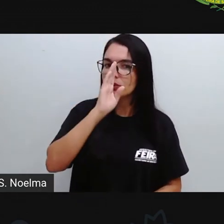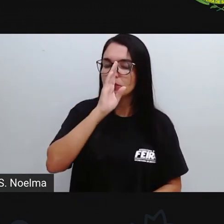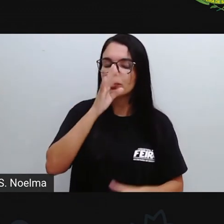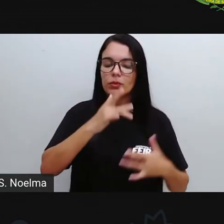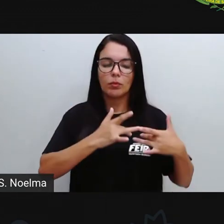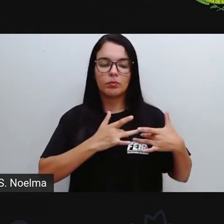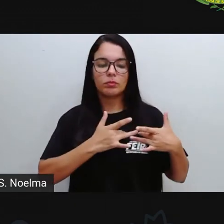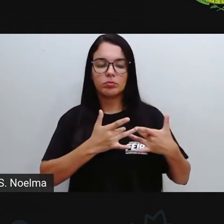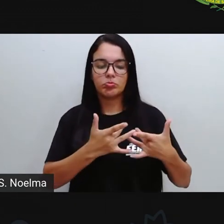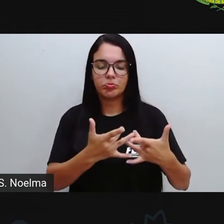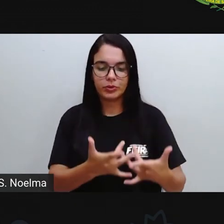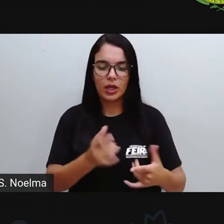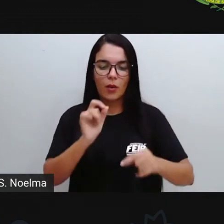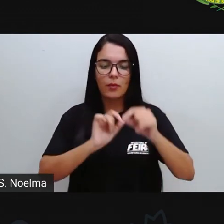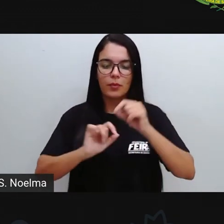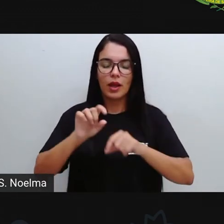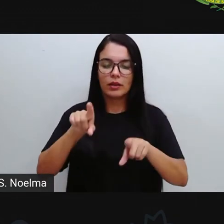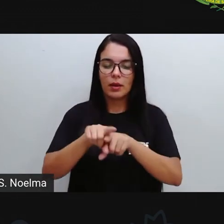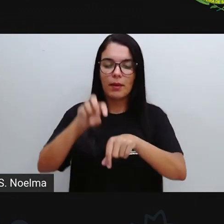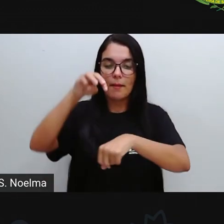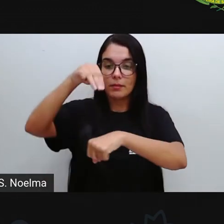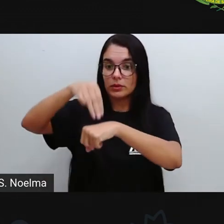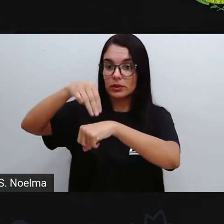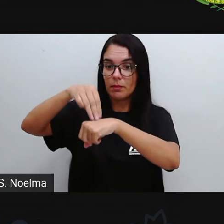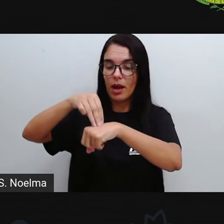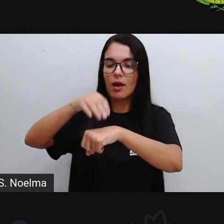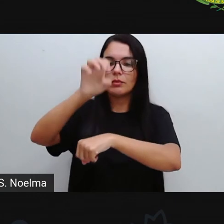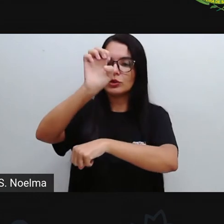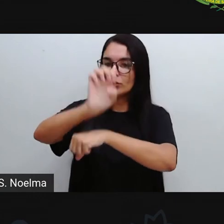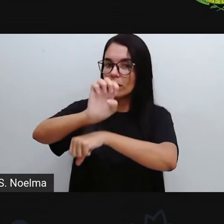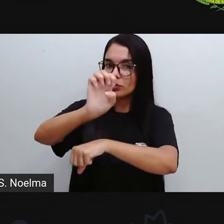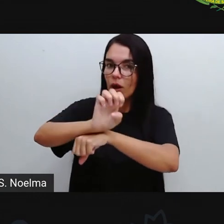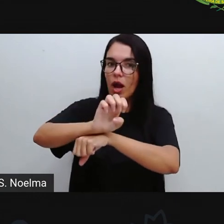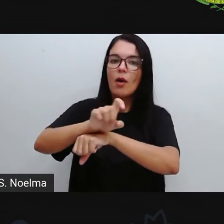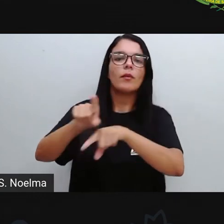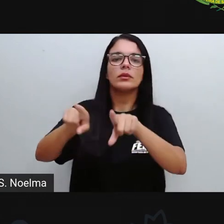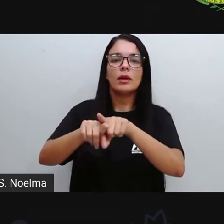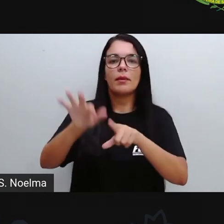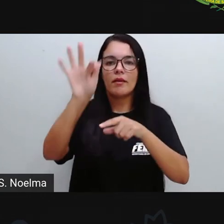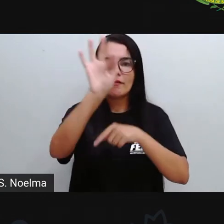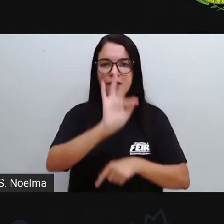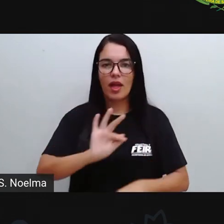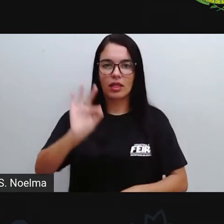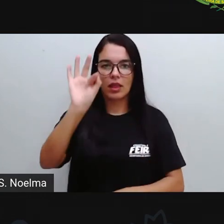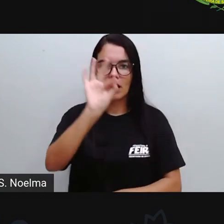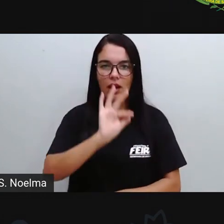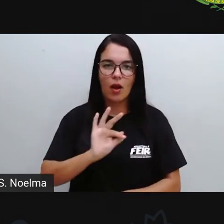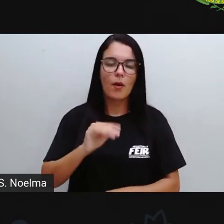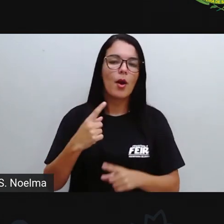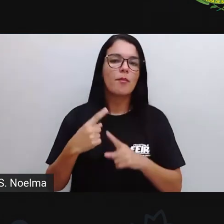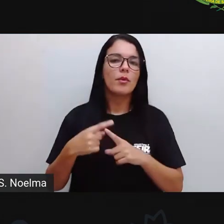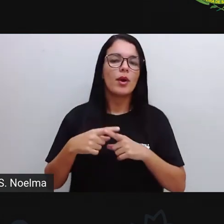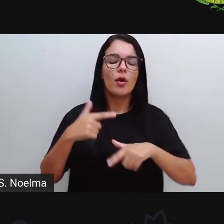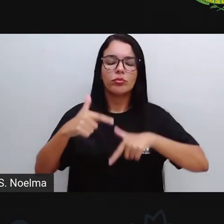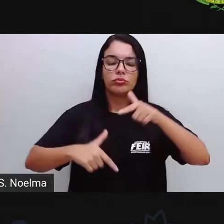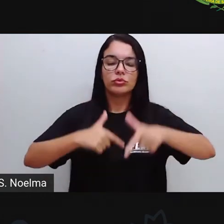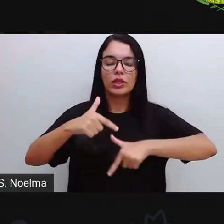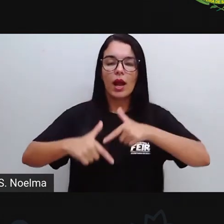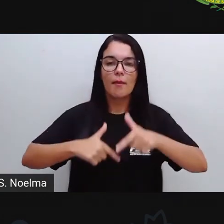só Em nível Municipal Mas também Estadual E federal Nós vimos Que os serviços Públicos São serviços Que são